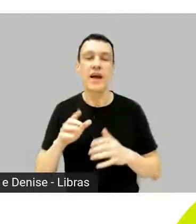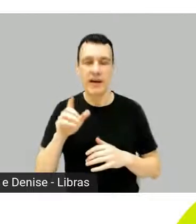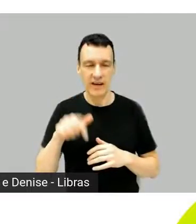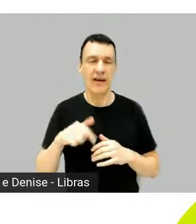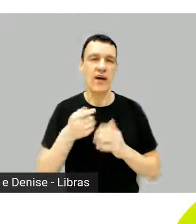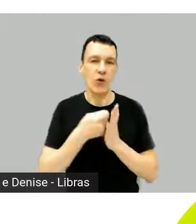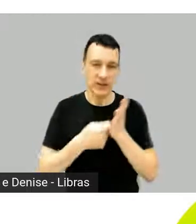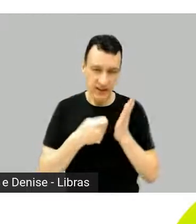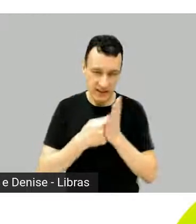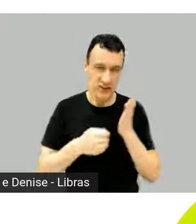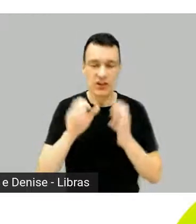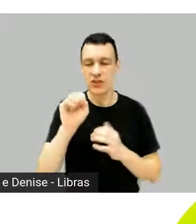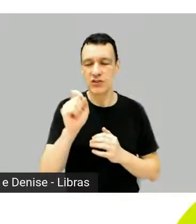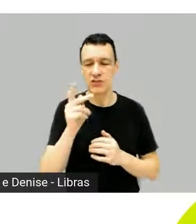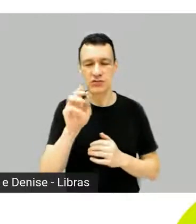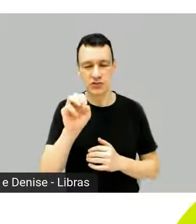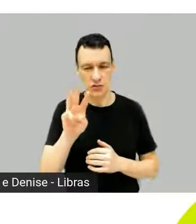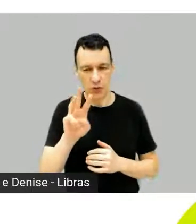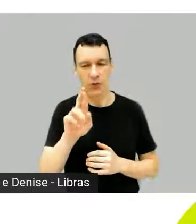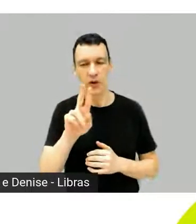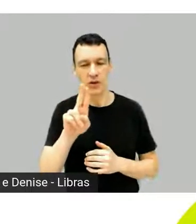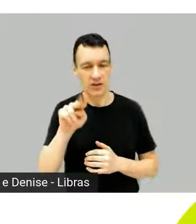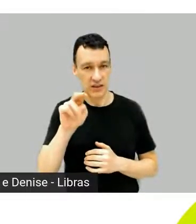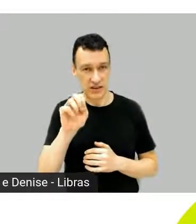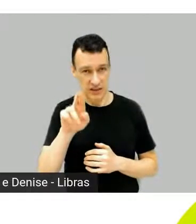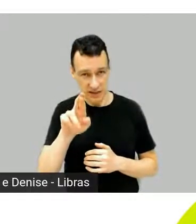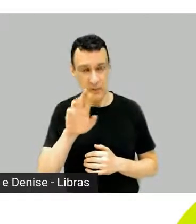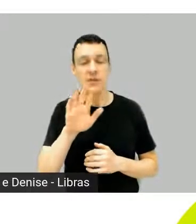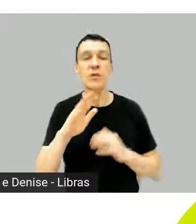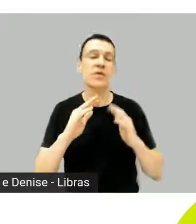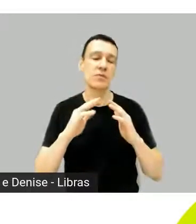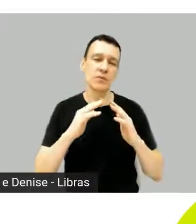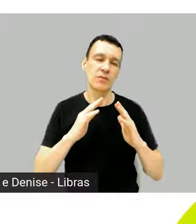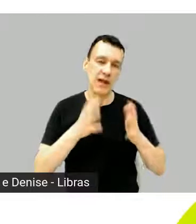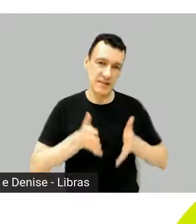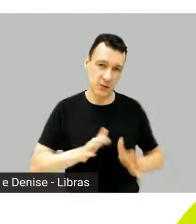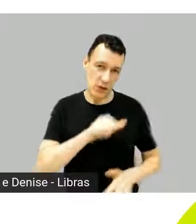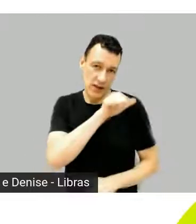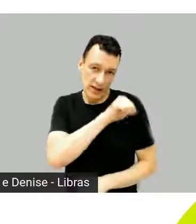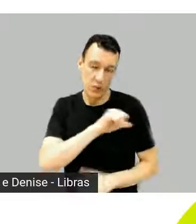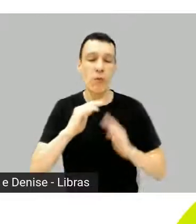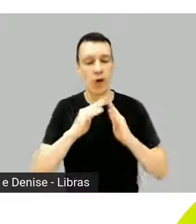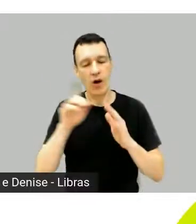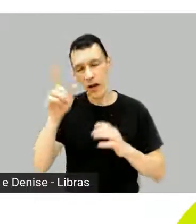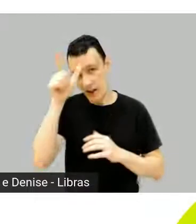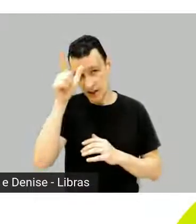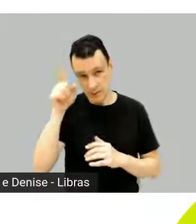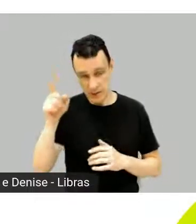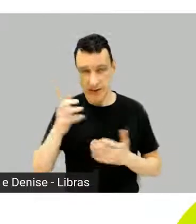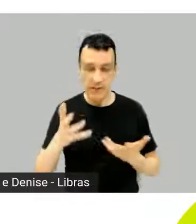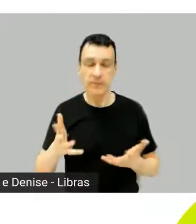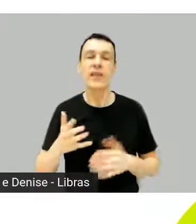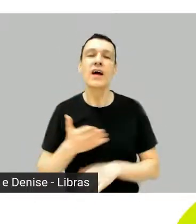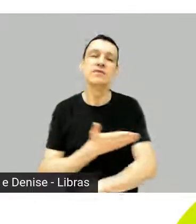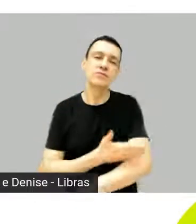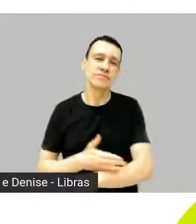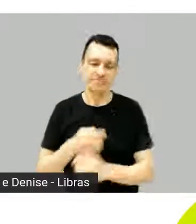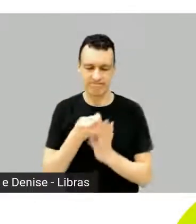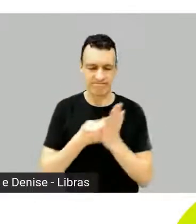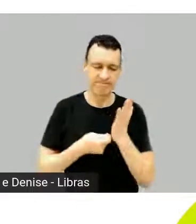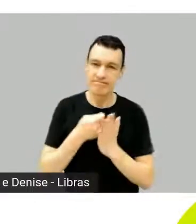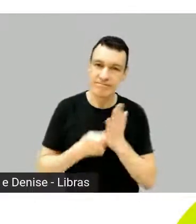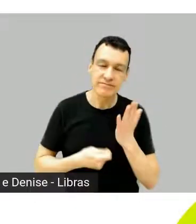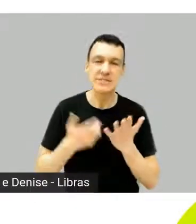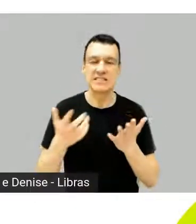nasceu no Rio, vive entre São Paulo e Colônia, na Alemanha. Ele é reconhecido como autor de roteiros de longa metragem